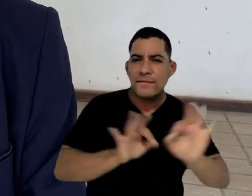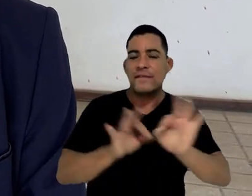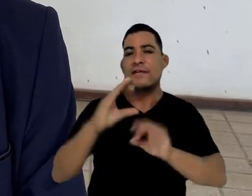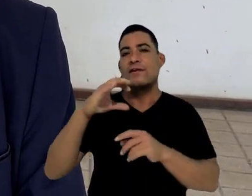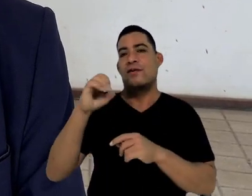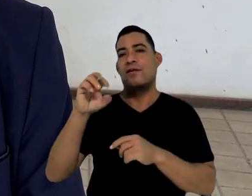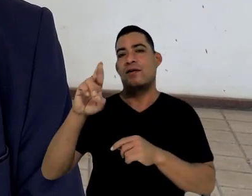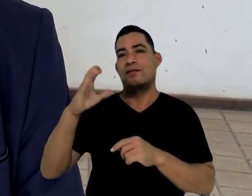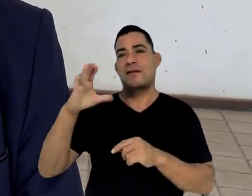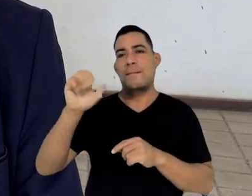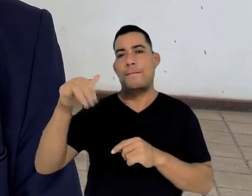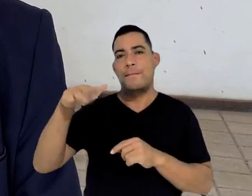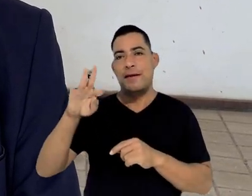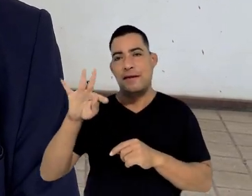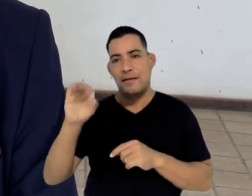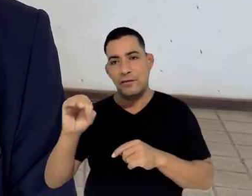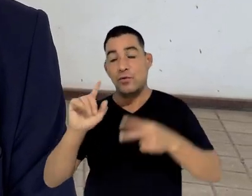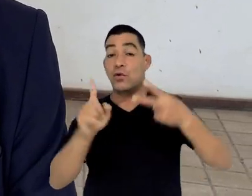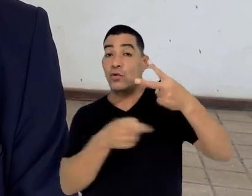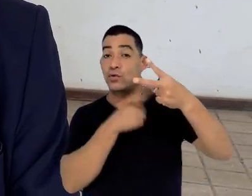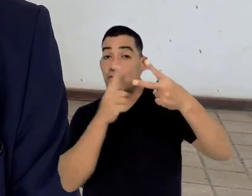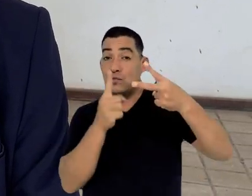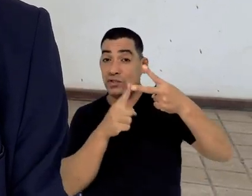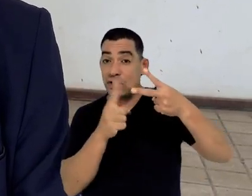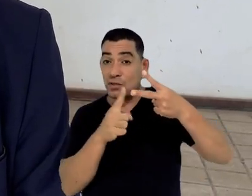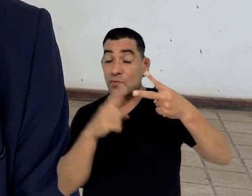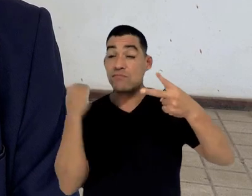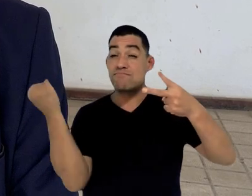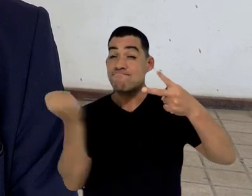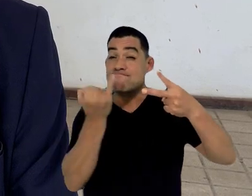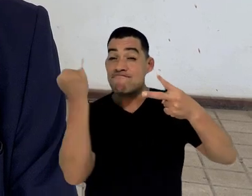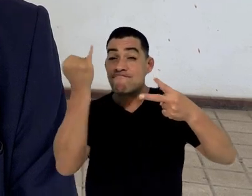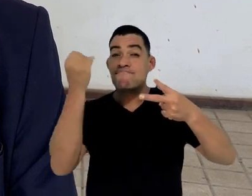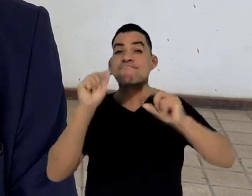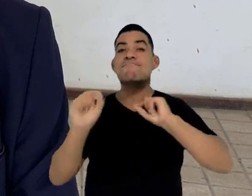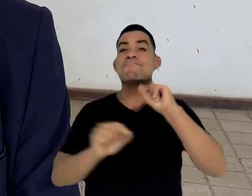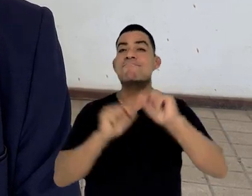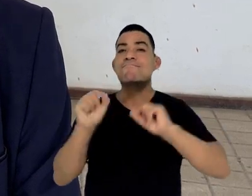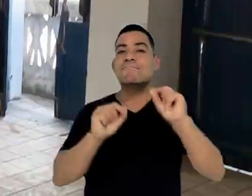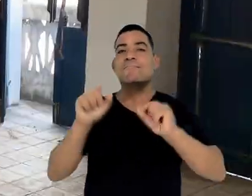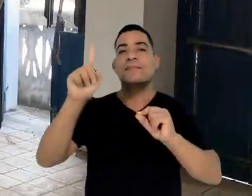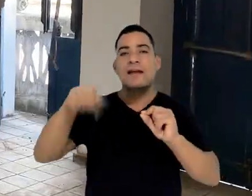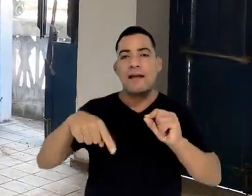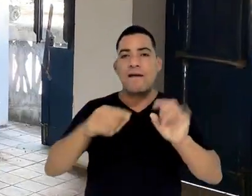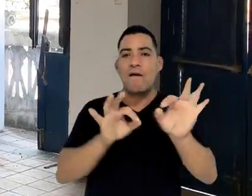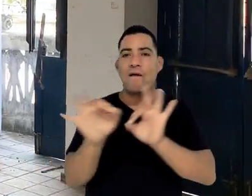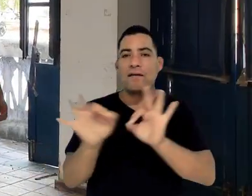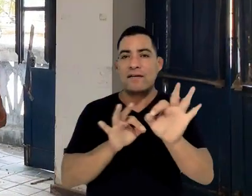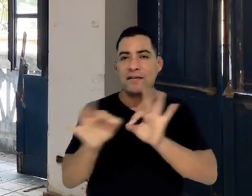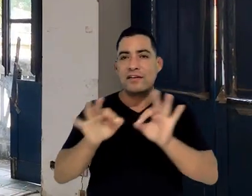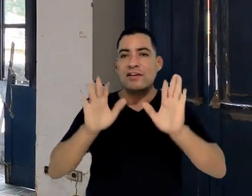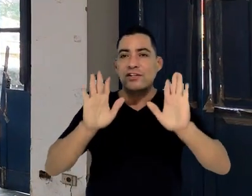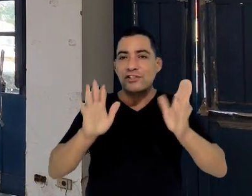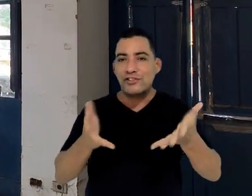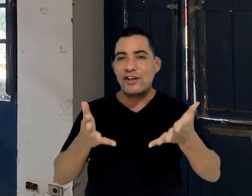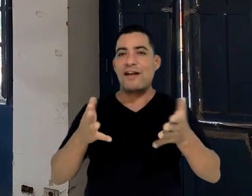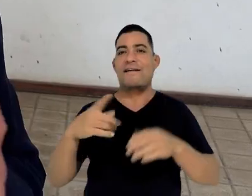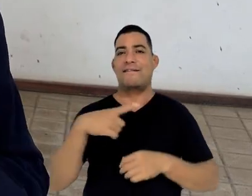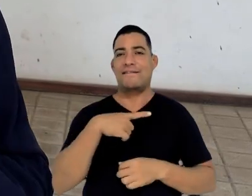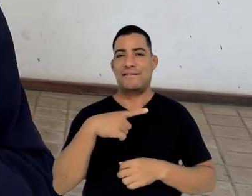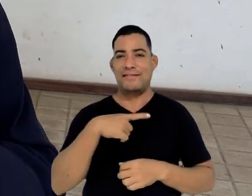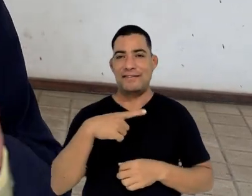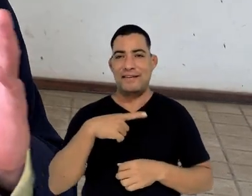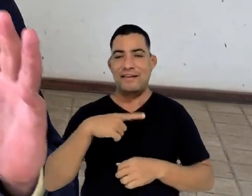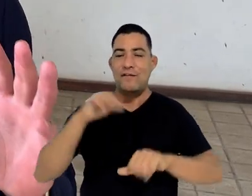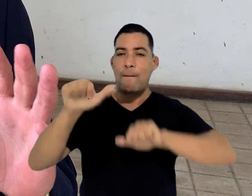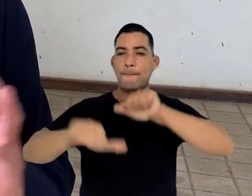ajustar parlamentariamente. E em seguida, uma outra decisão extremamente importante foi a de mexer no seu